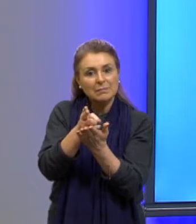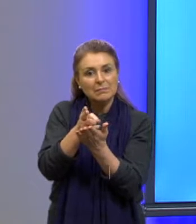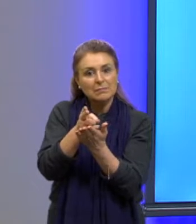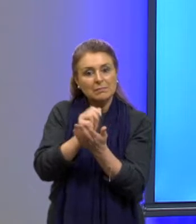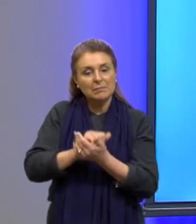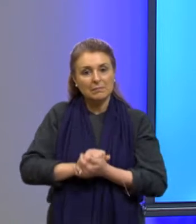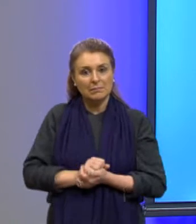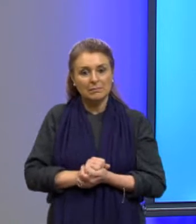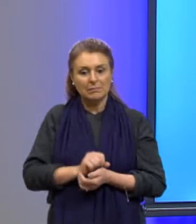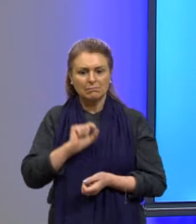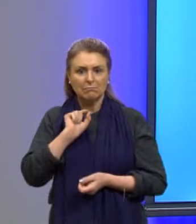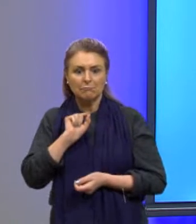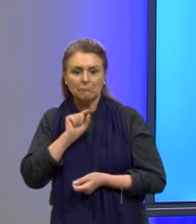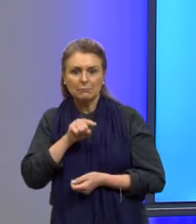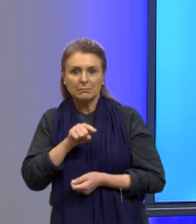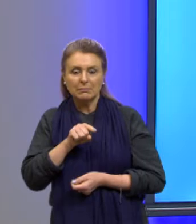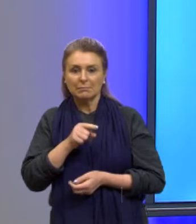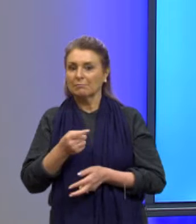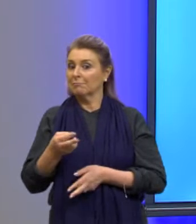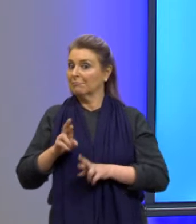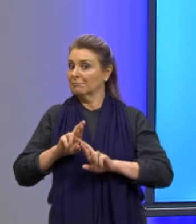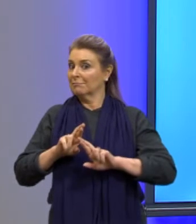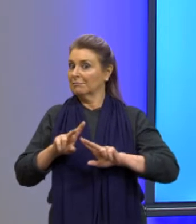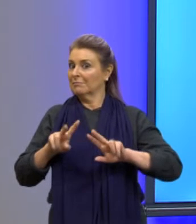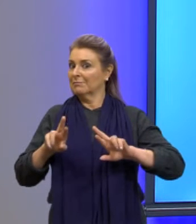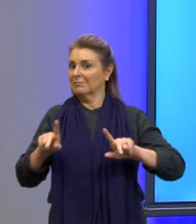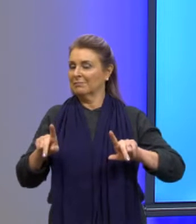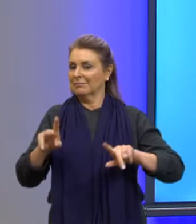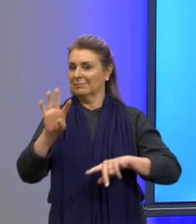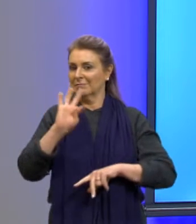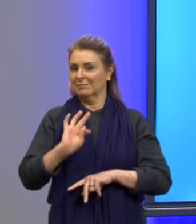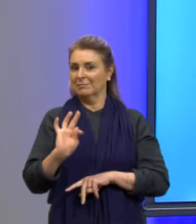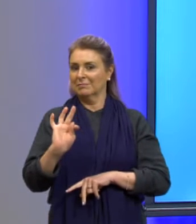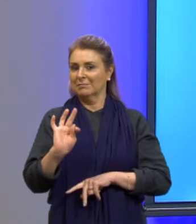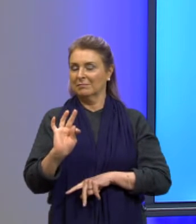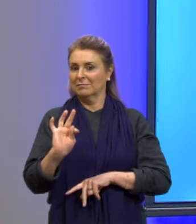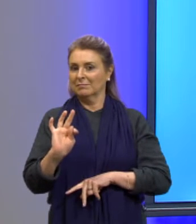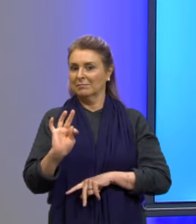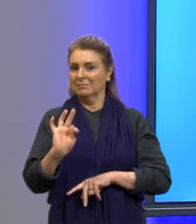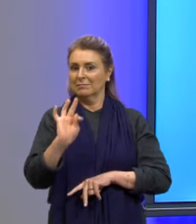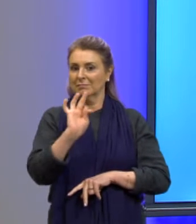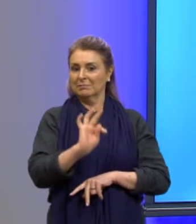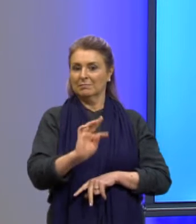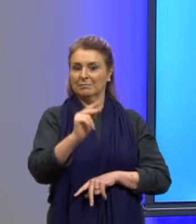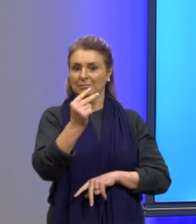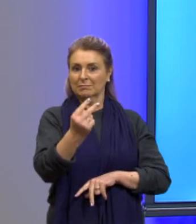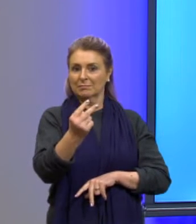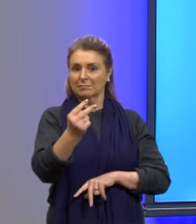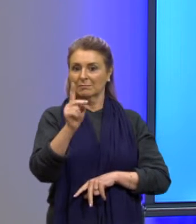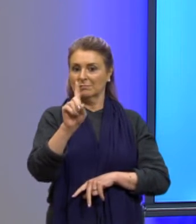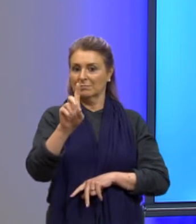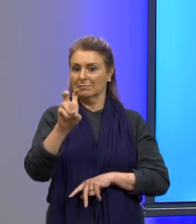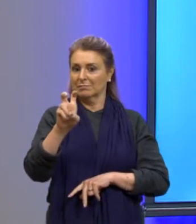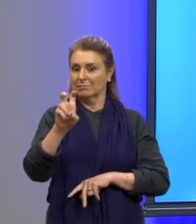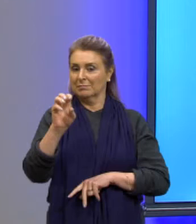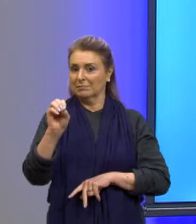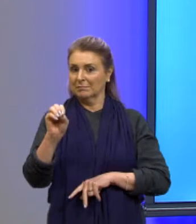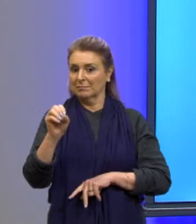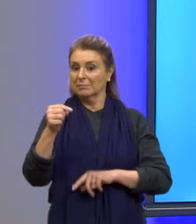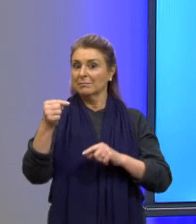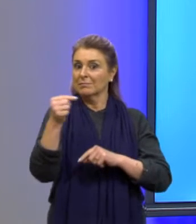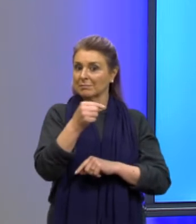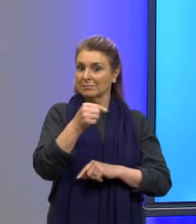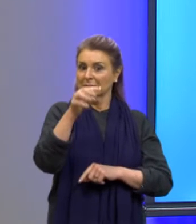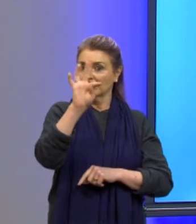quem? Pelo pela diferença desses tempos. Ou seja, o tempo 2 de 150 minutos menos o tempo 1 que nós